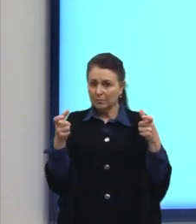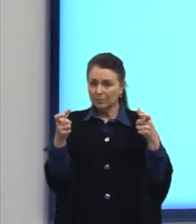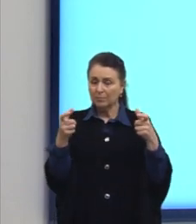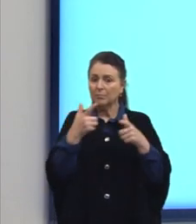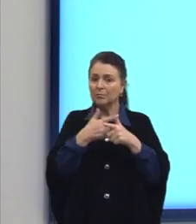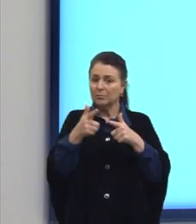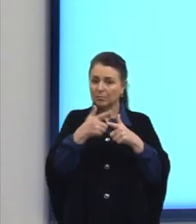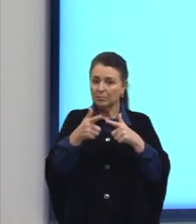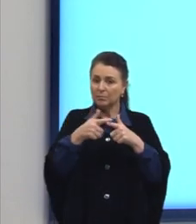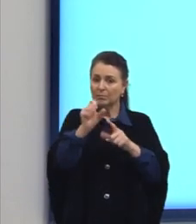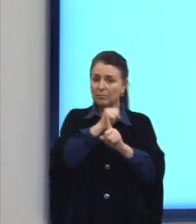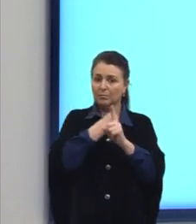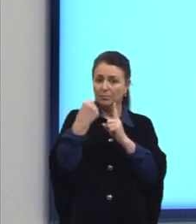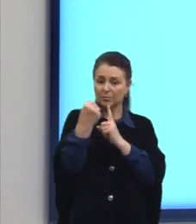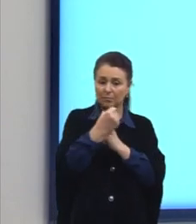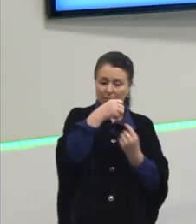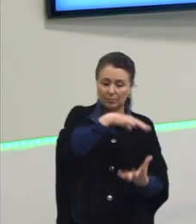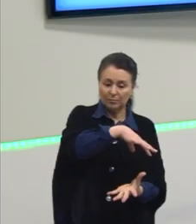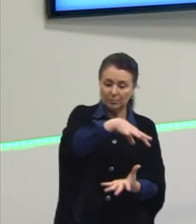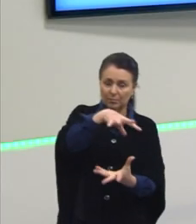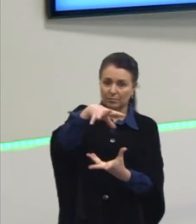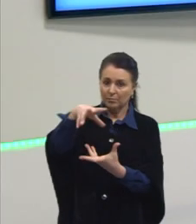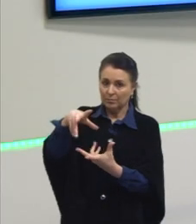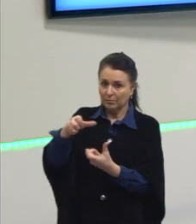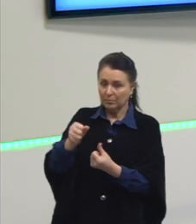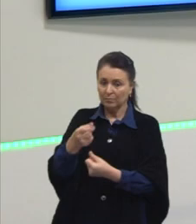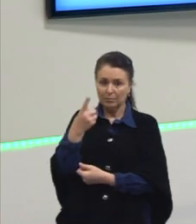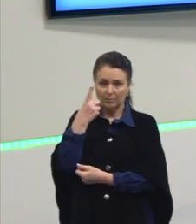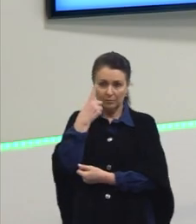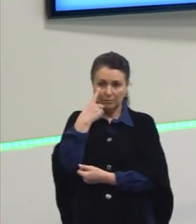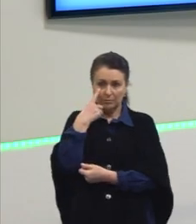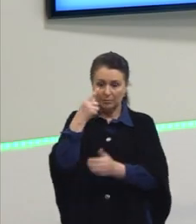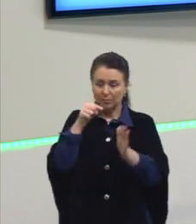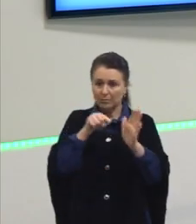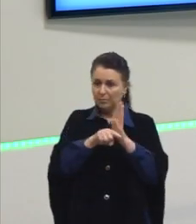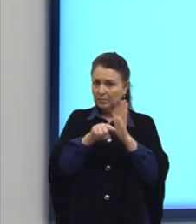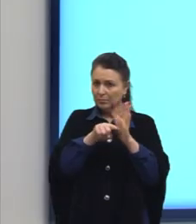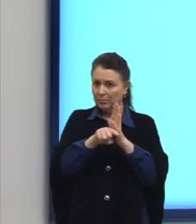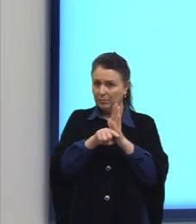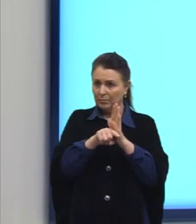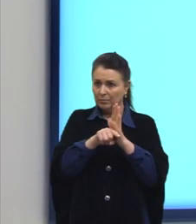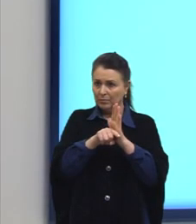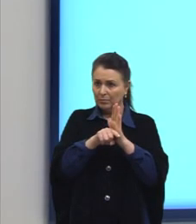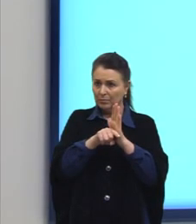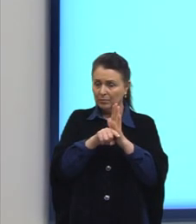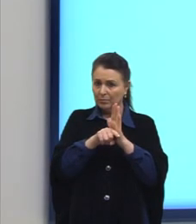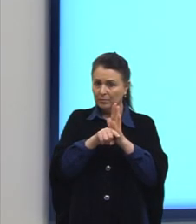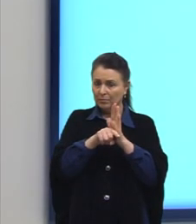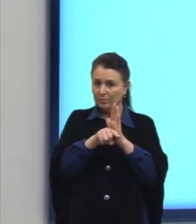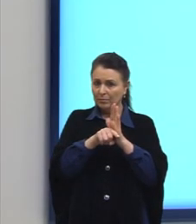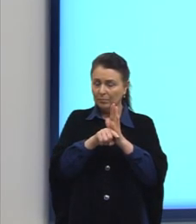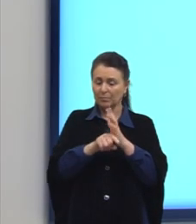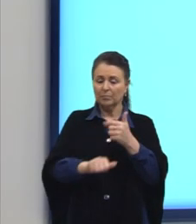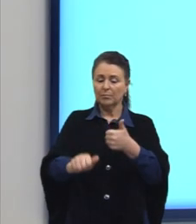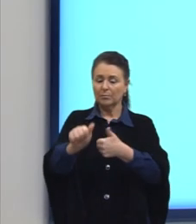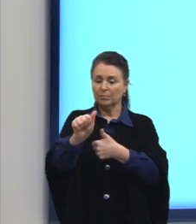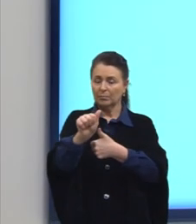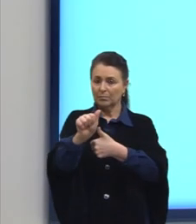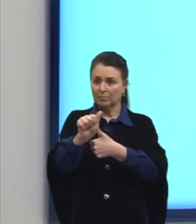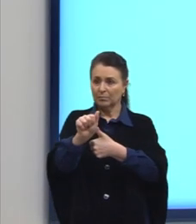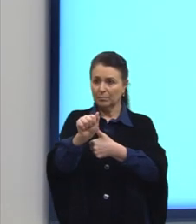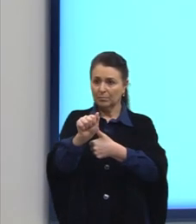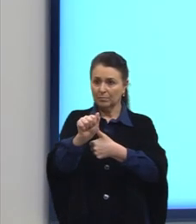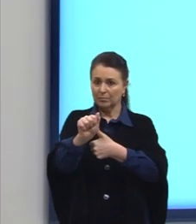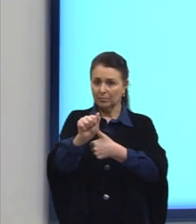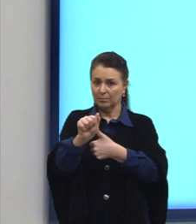sociais presentes no mundo. Vamos olhar as alternativas ali. Letra A. Vamos fazer